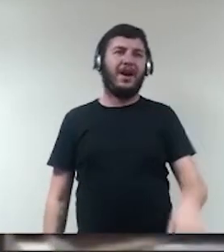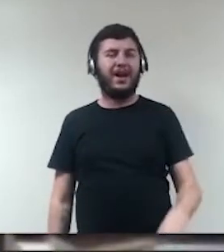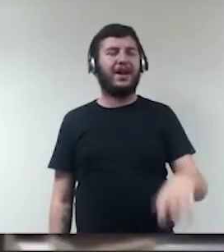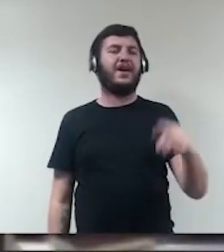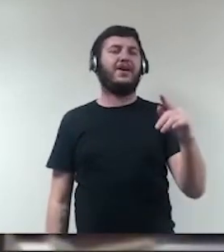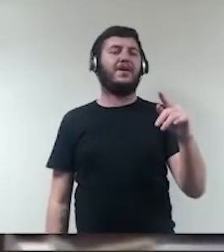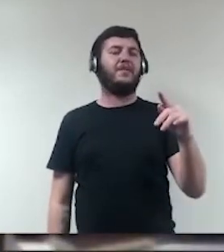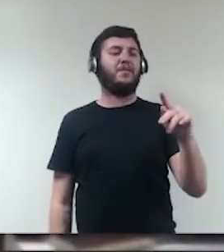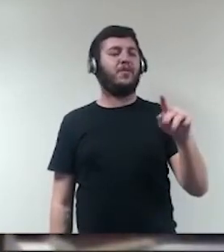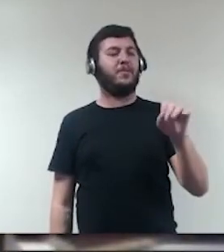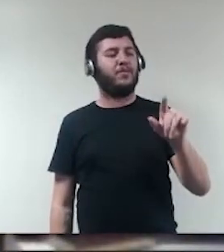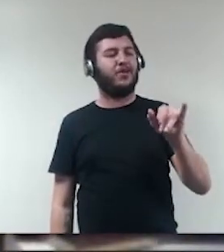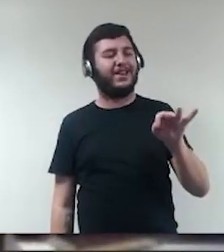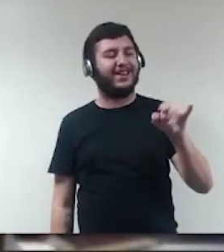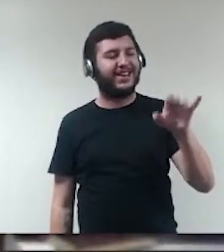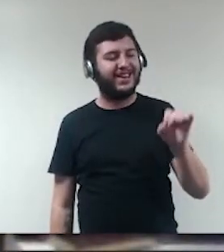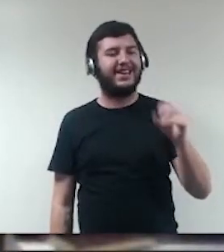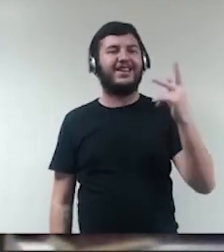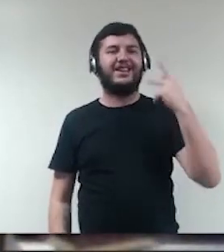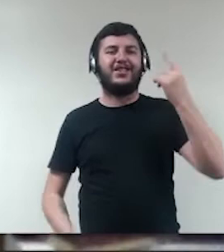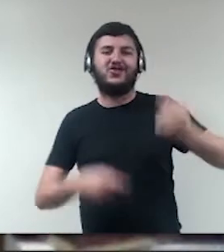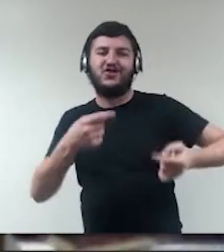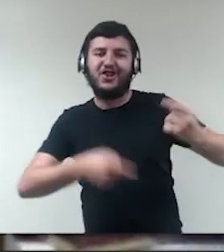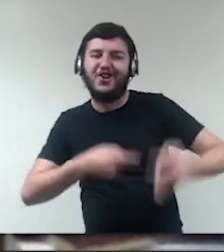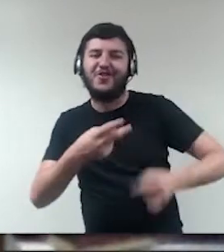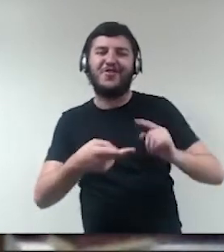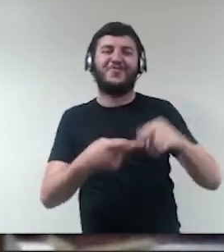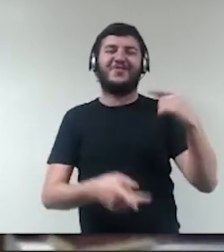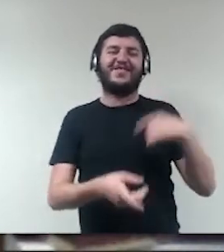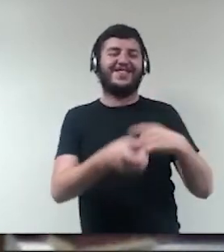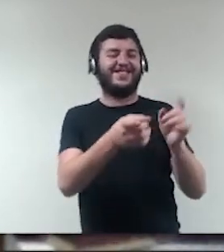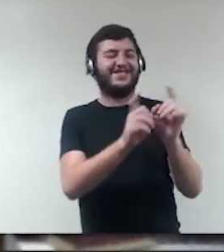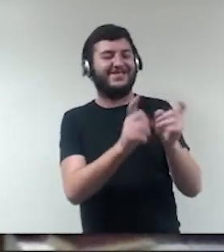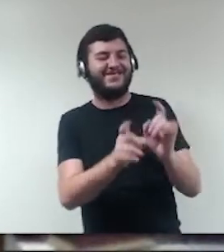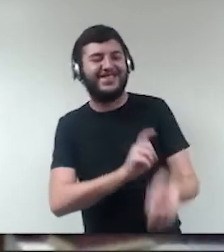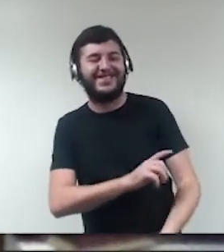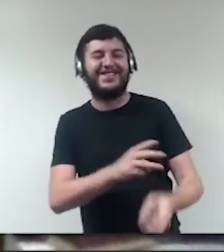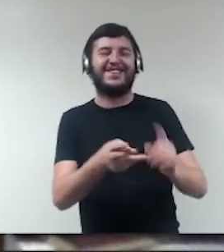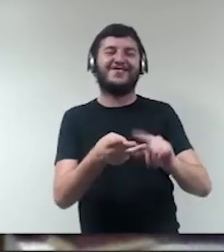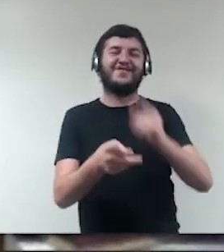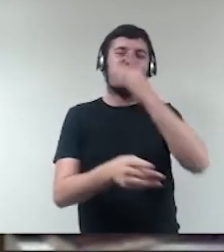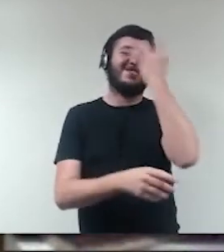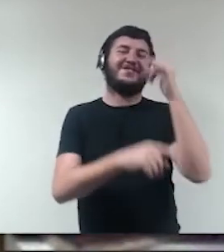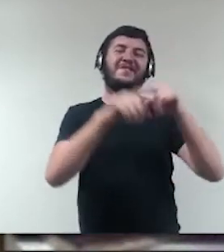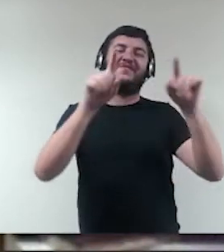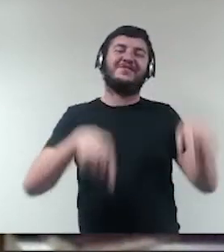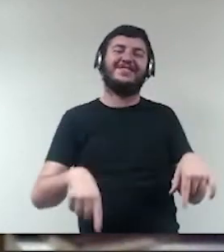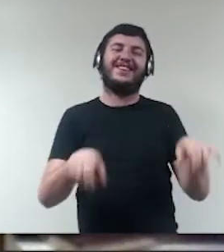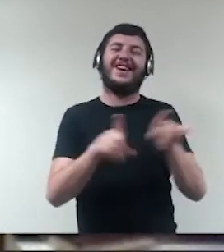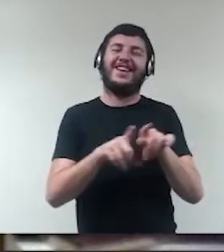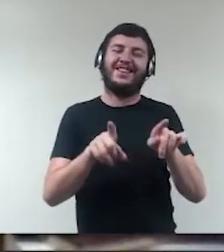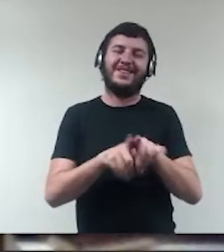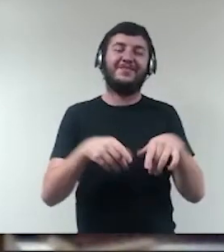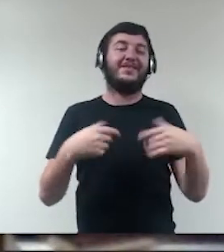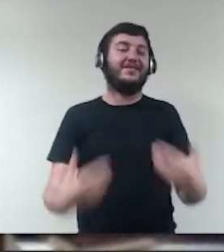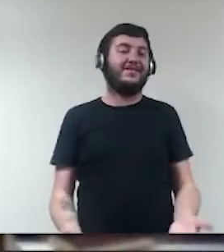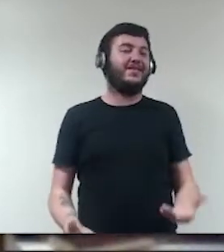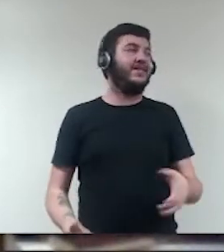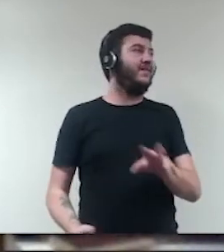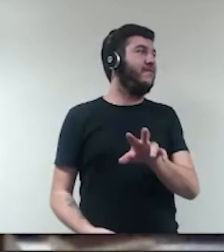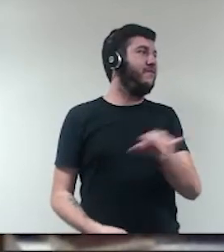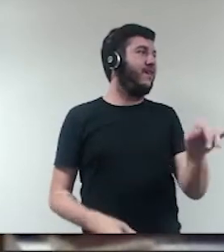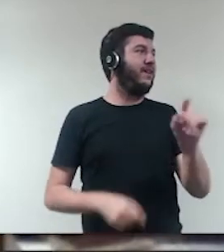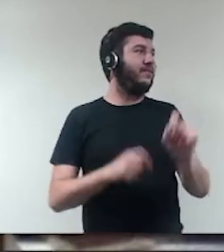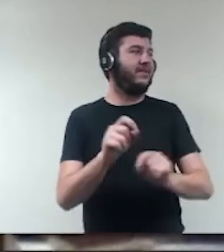É para o administrador também? É para o funcionário também? Então, vai ficar aí